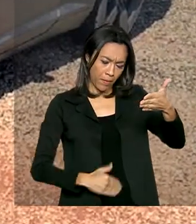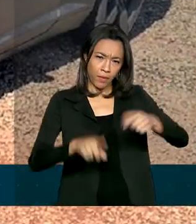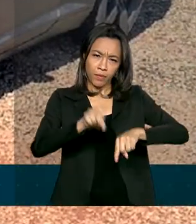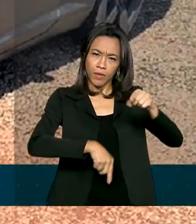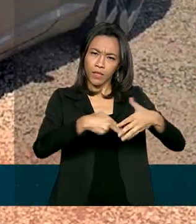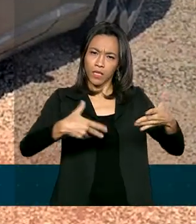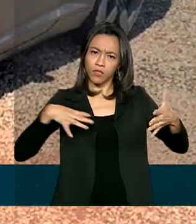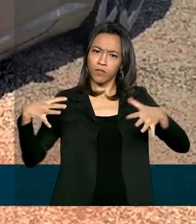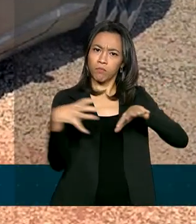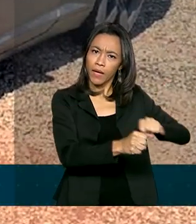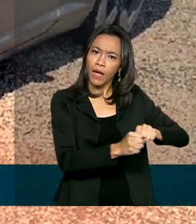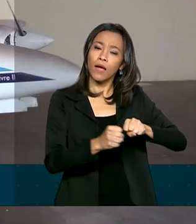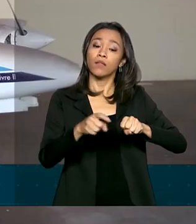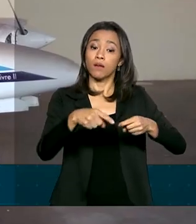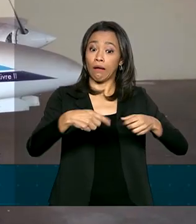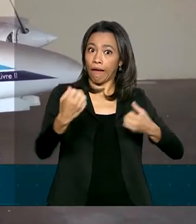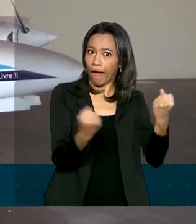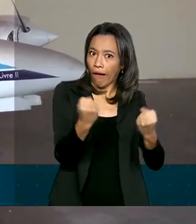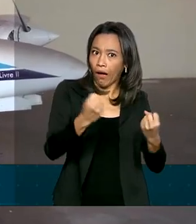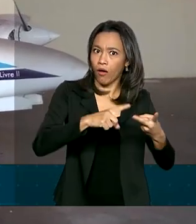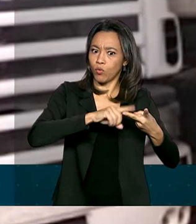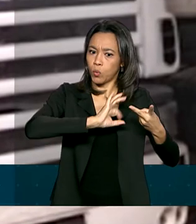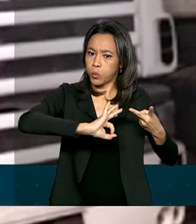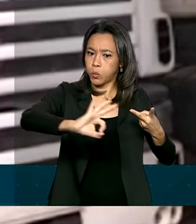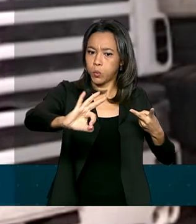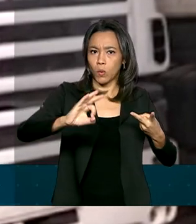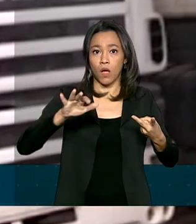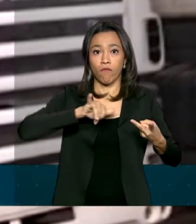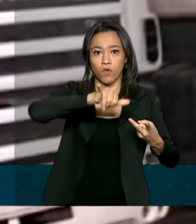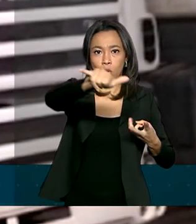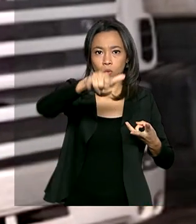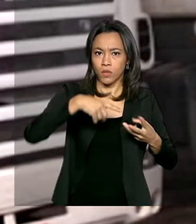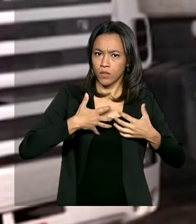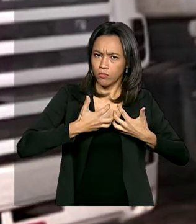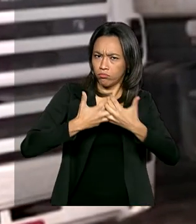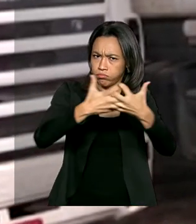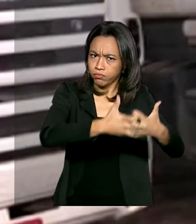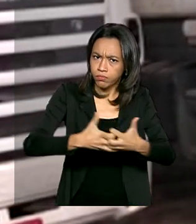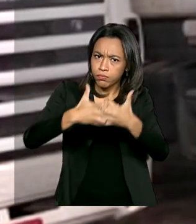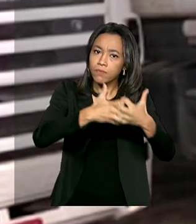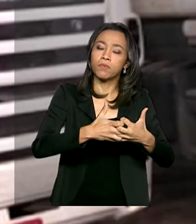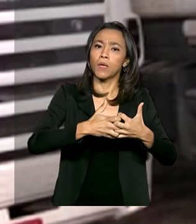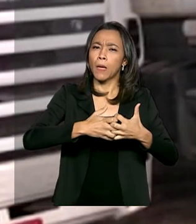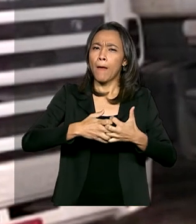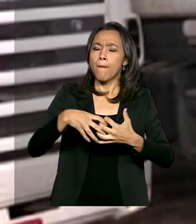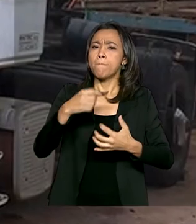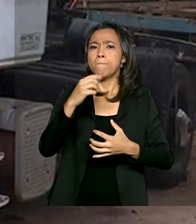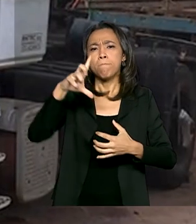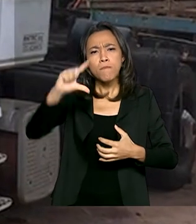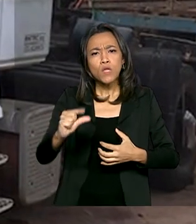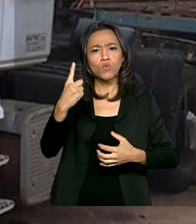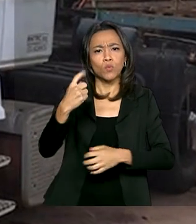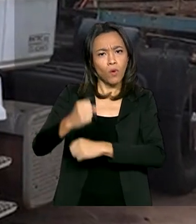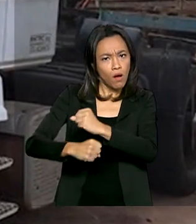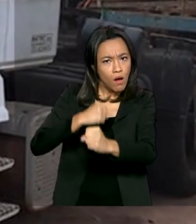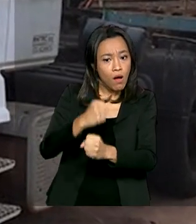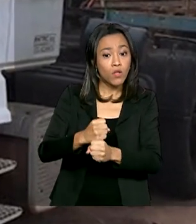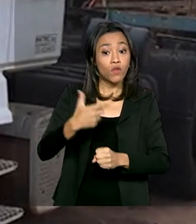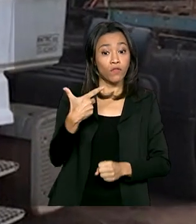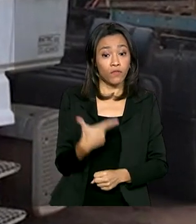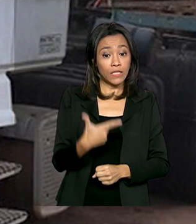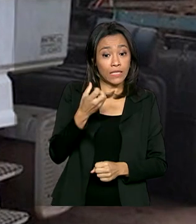apreendidos estão carros de luxo, aviões e caminhões. Em pouco menos de um ano, foram 26